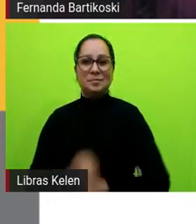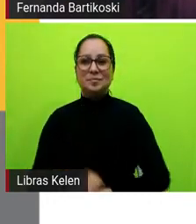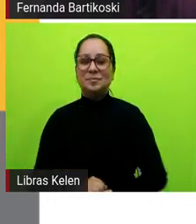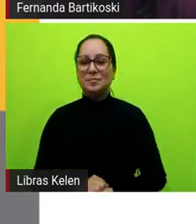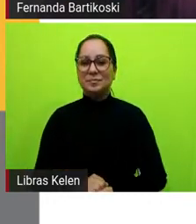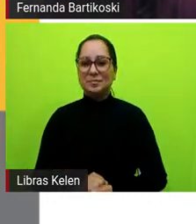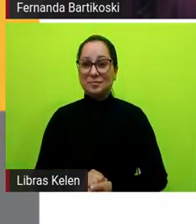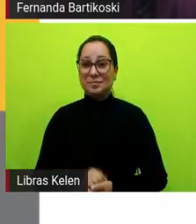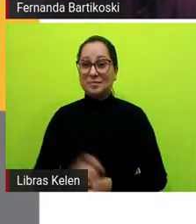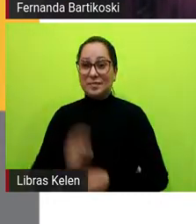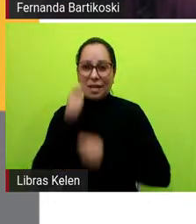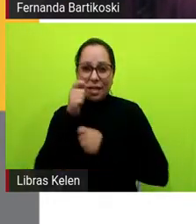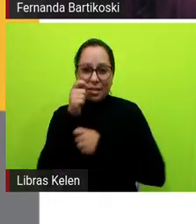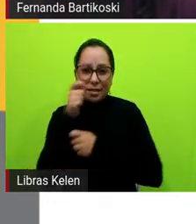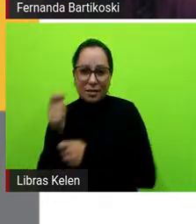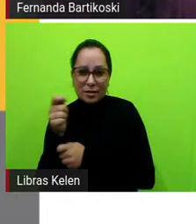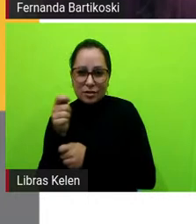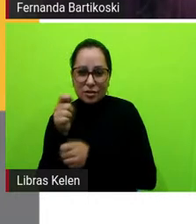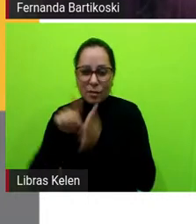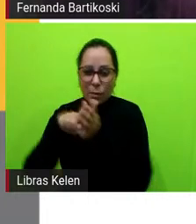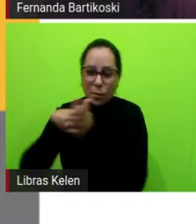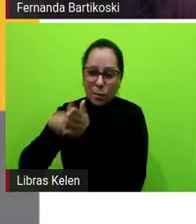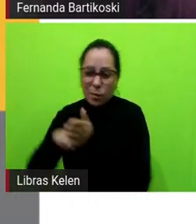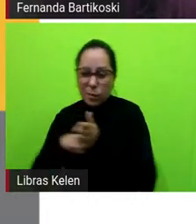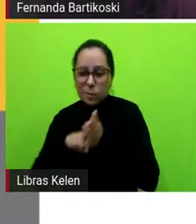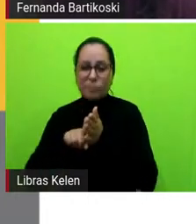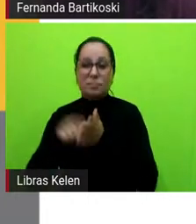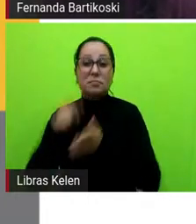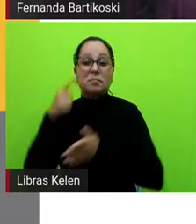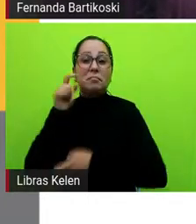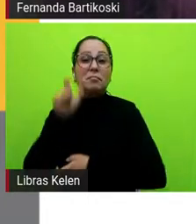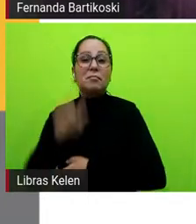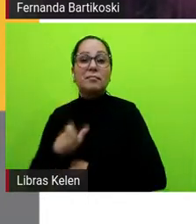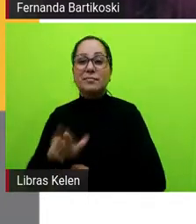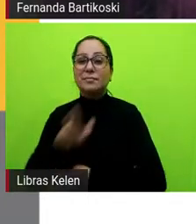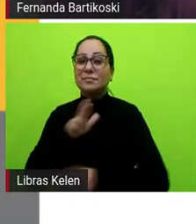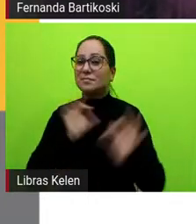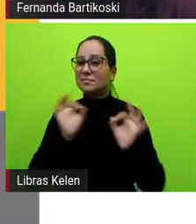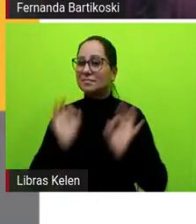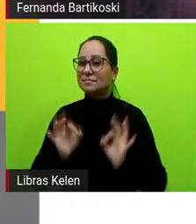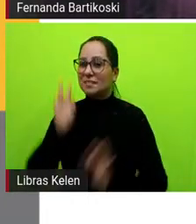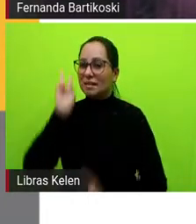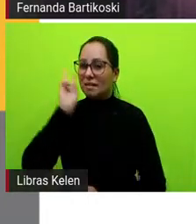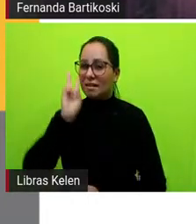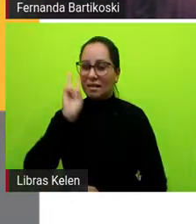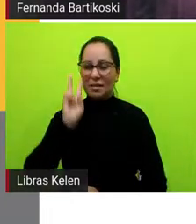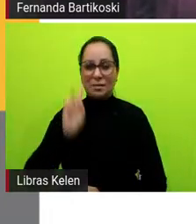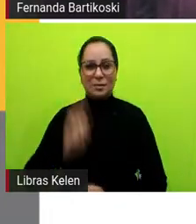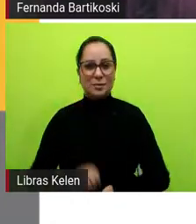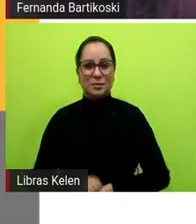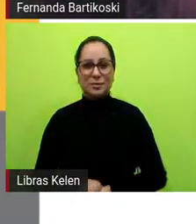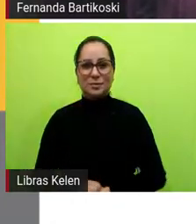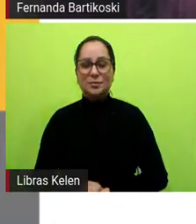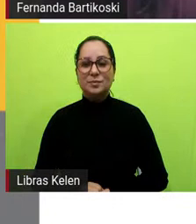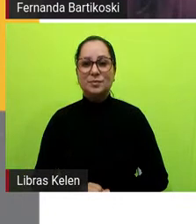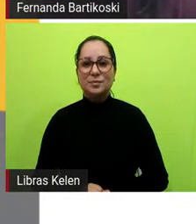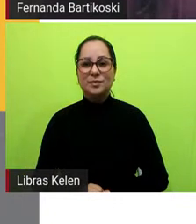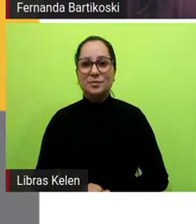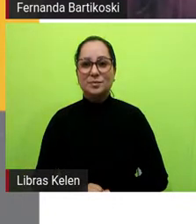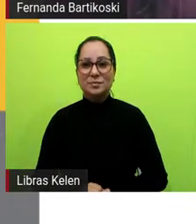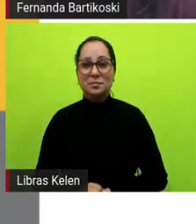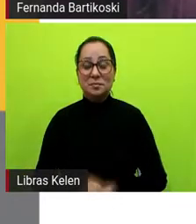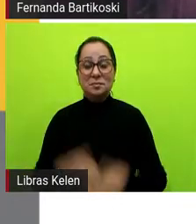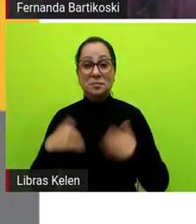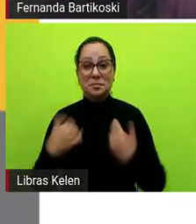detetive, vamos ver se alguém lembra dele. Enquanto o pessoal